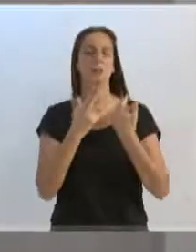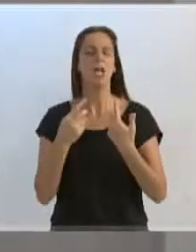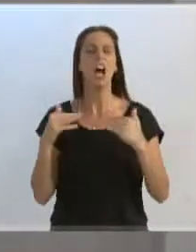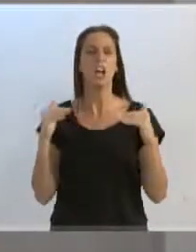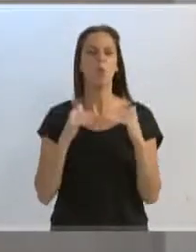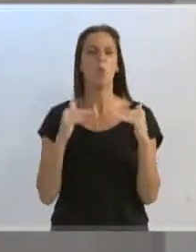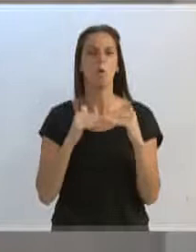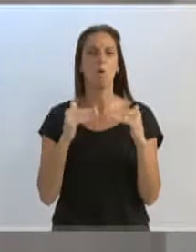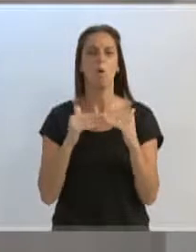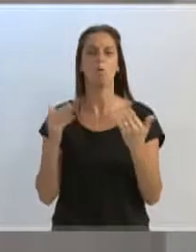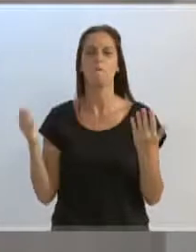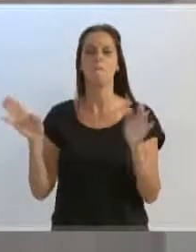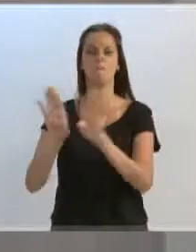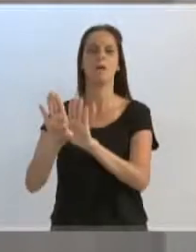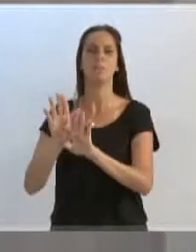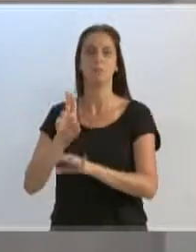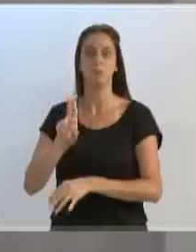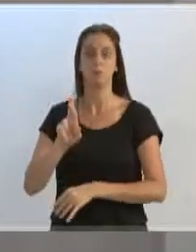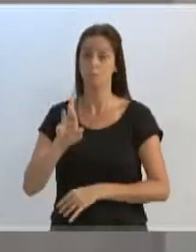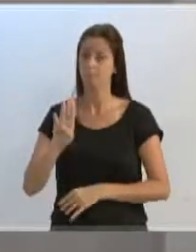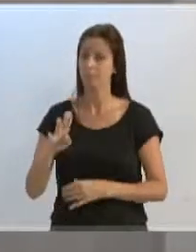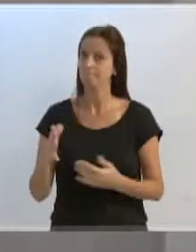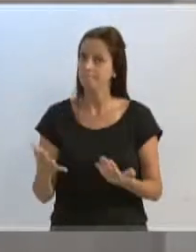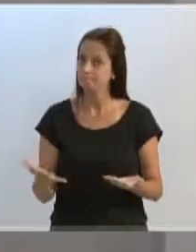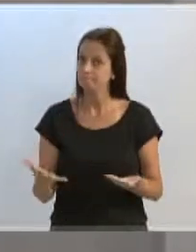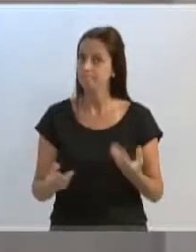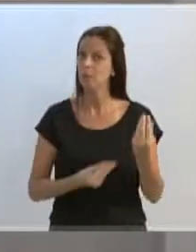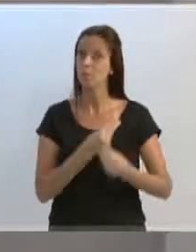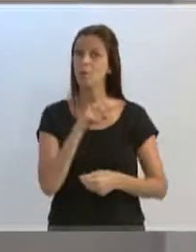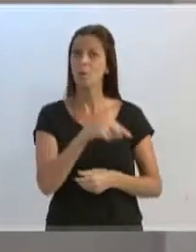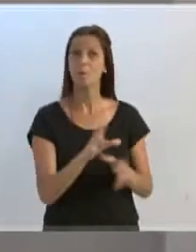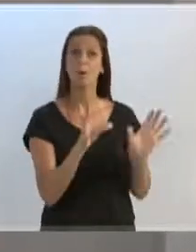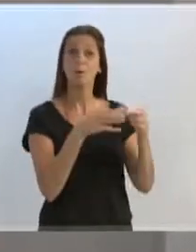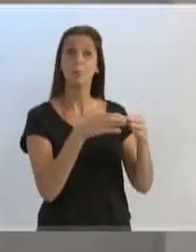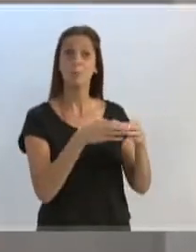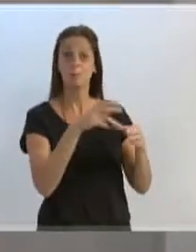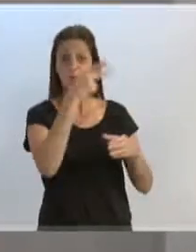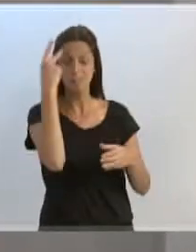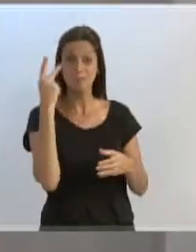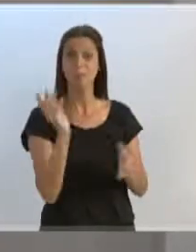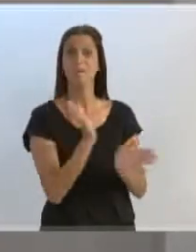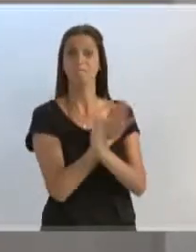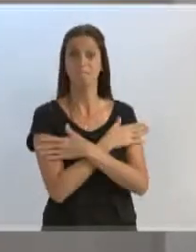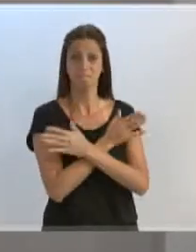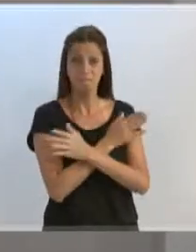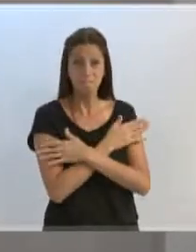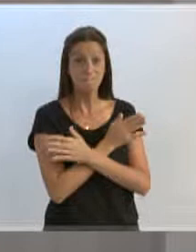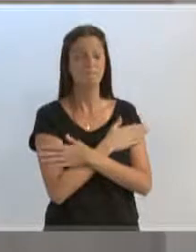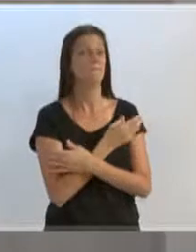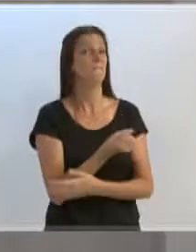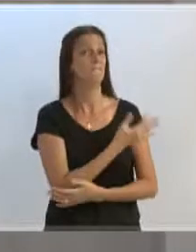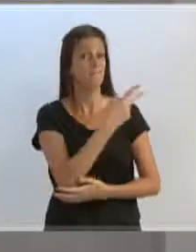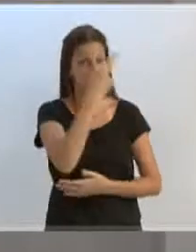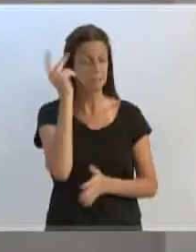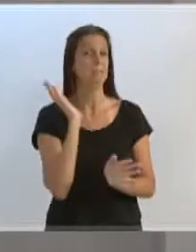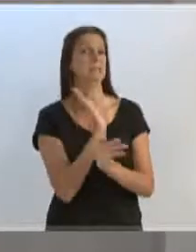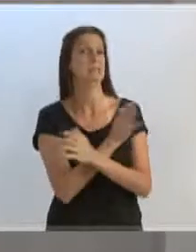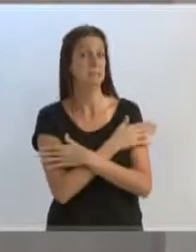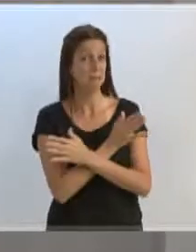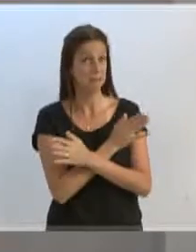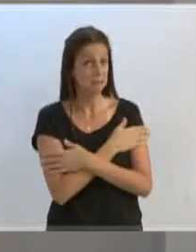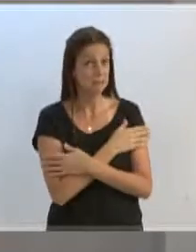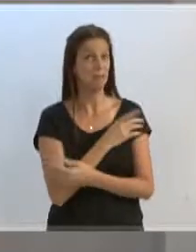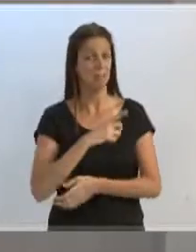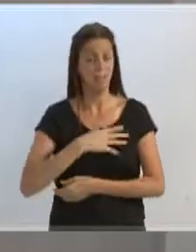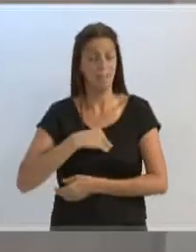influencia na vida deles, porque trata-se aqui do desemprego de inúmeros pais de famílias, de uma série de questões que estão